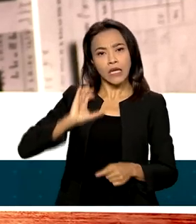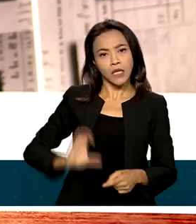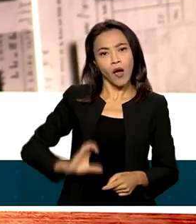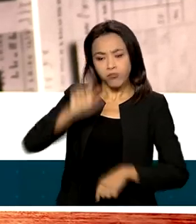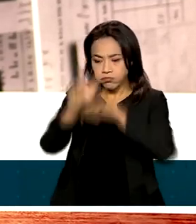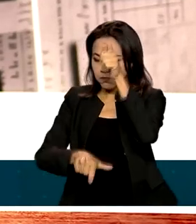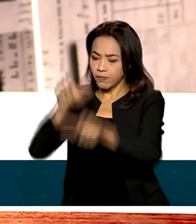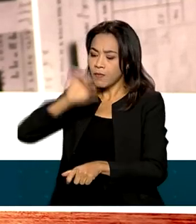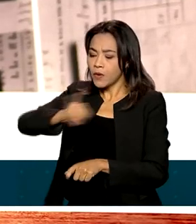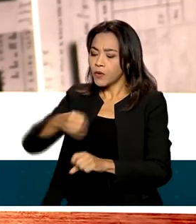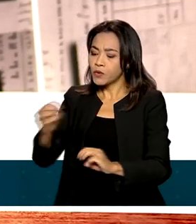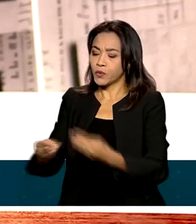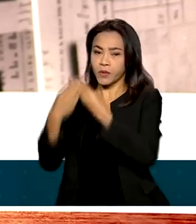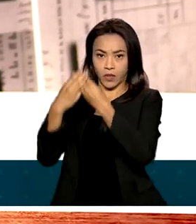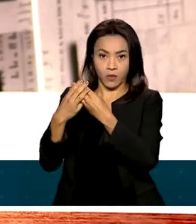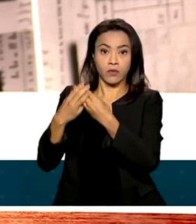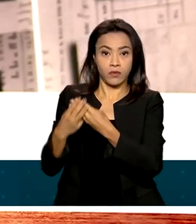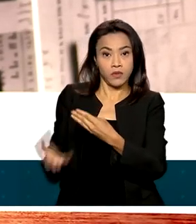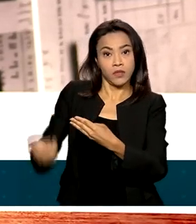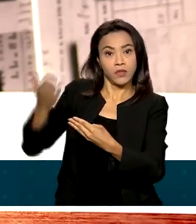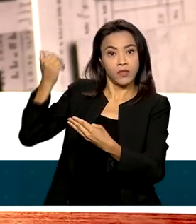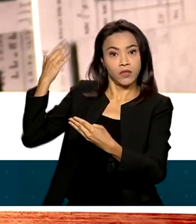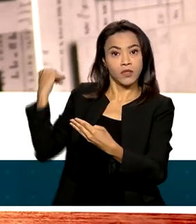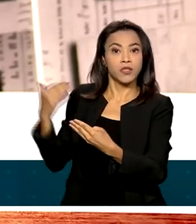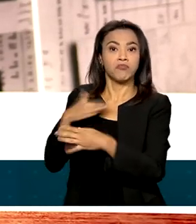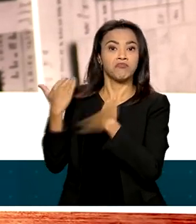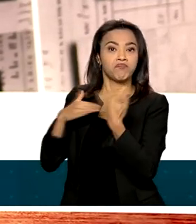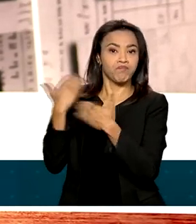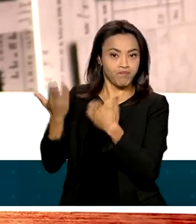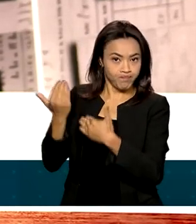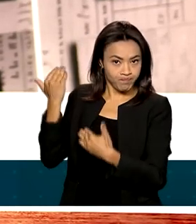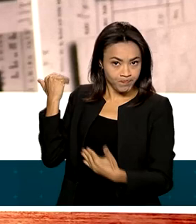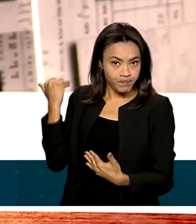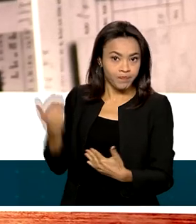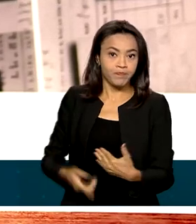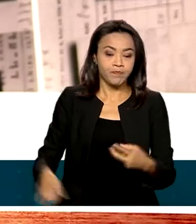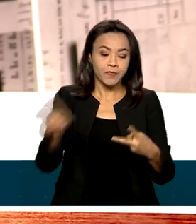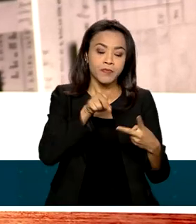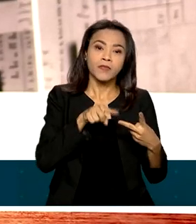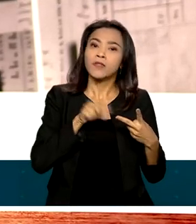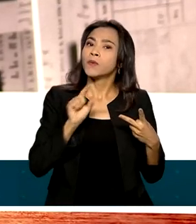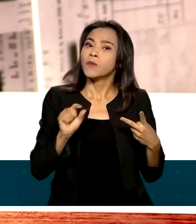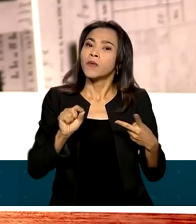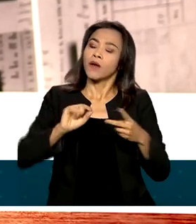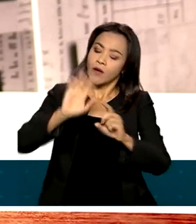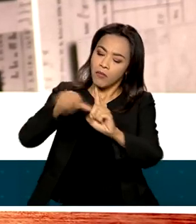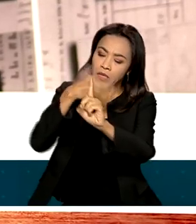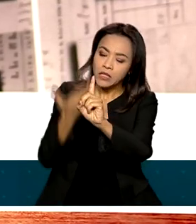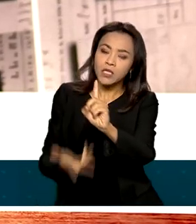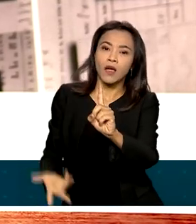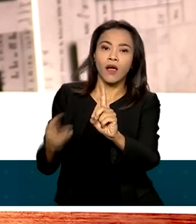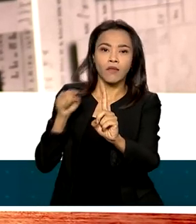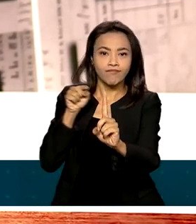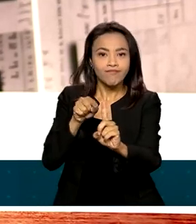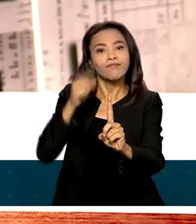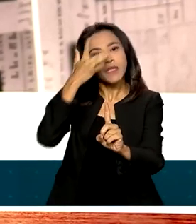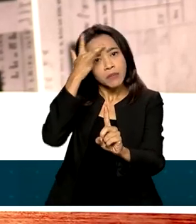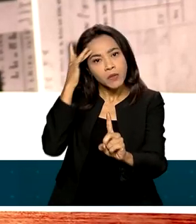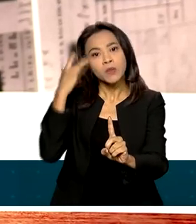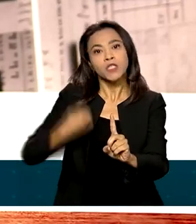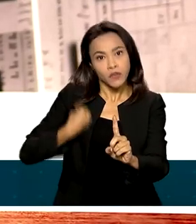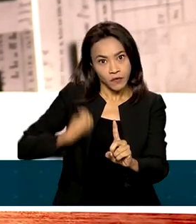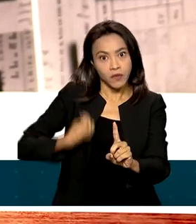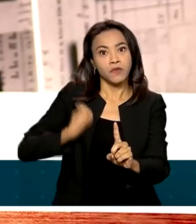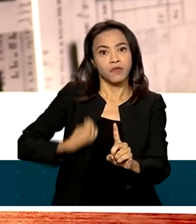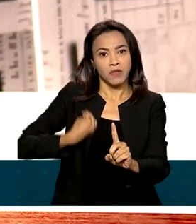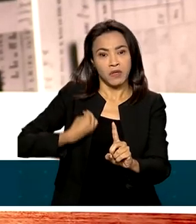judeus, que perderam suas vidas. Em segundo lugar, para homenagear aqueles que sobreviveram